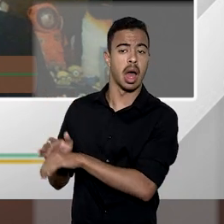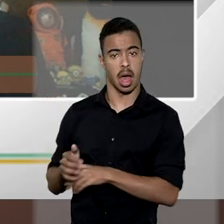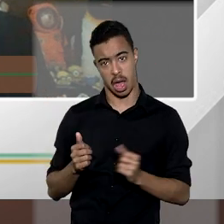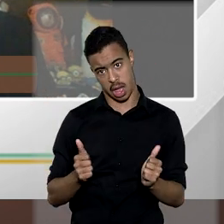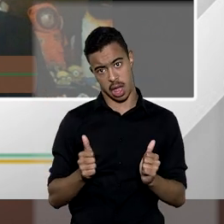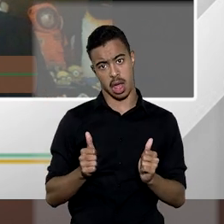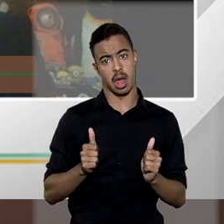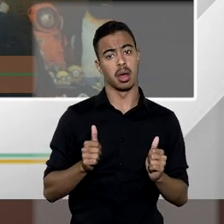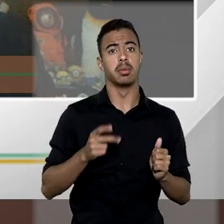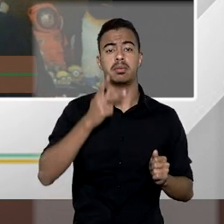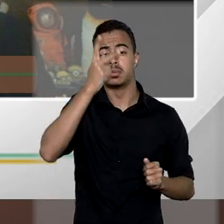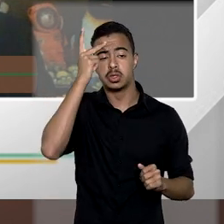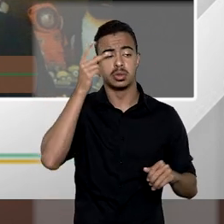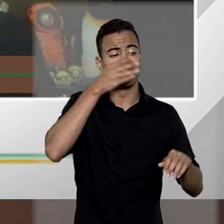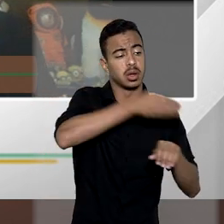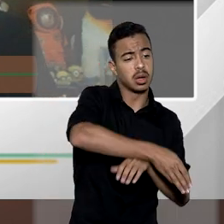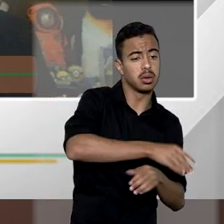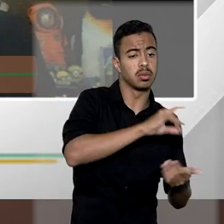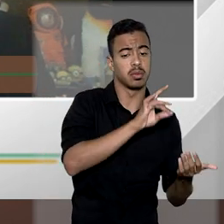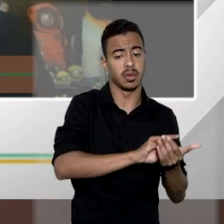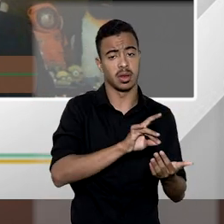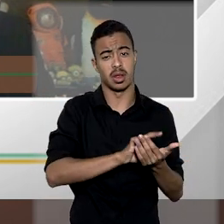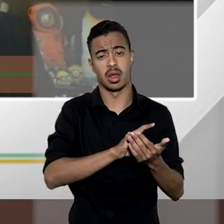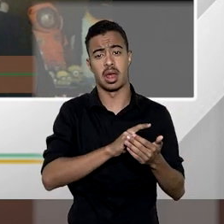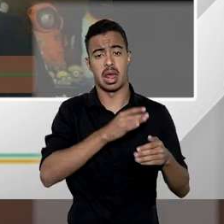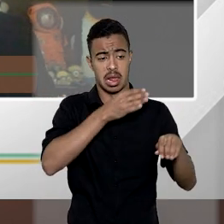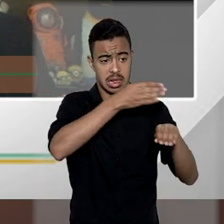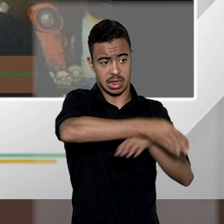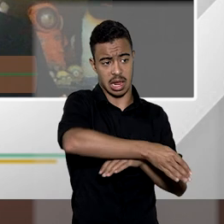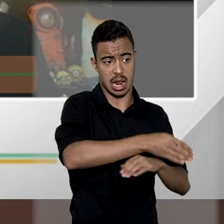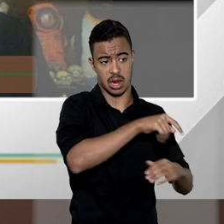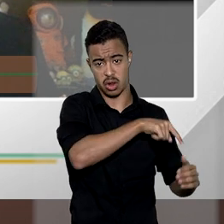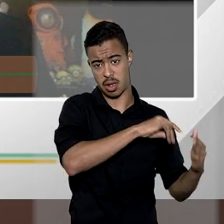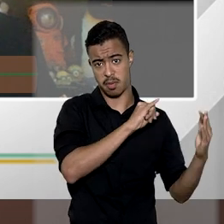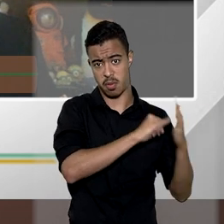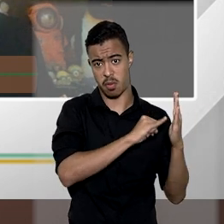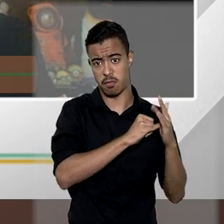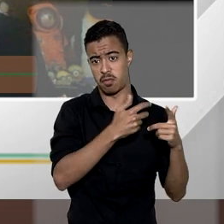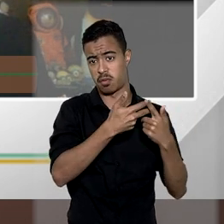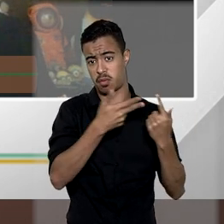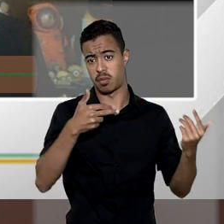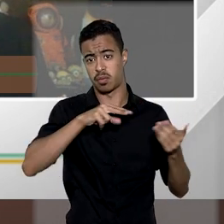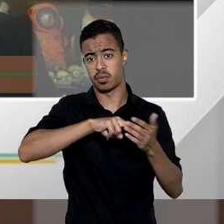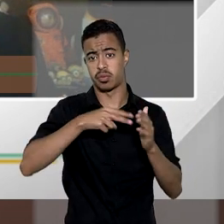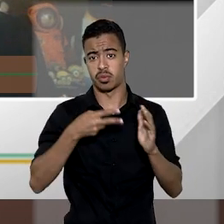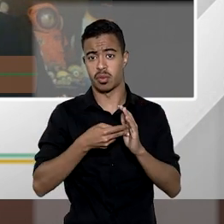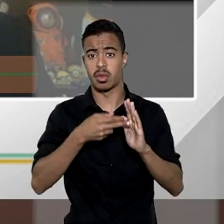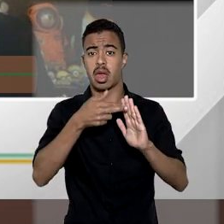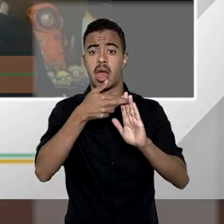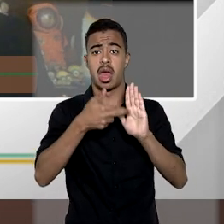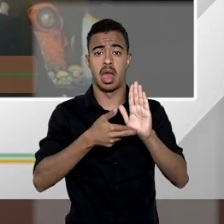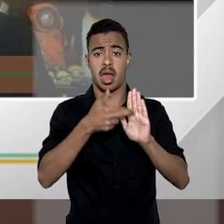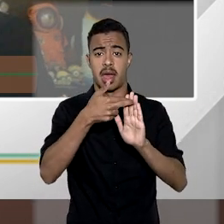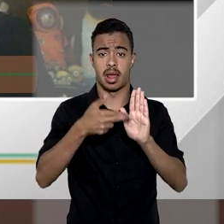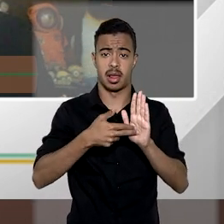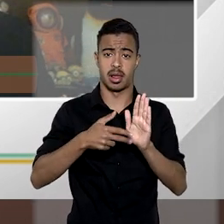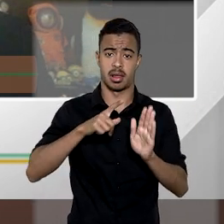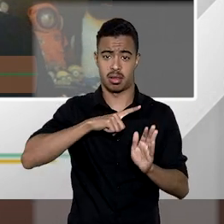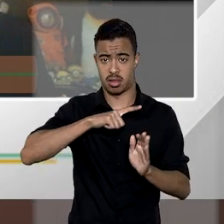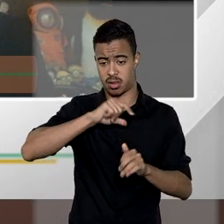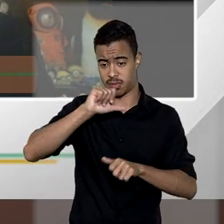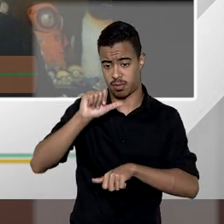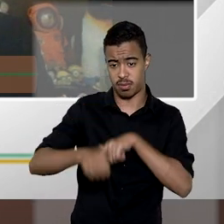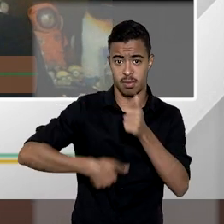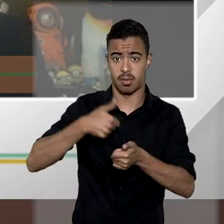na posse alguém está entrando no seu bem na realidade a entrada no bem significa inclusive em regra uma